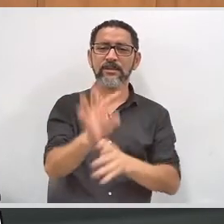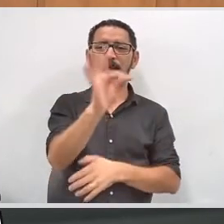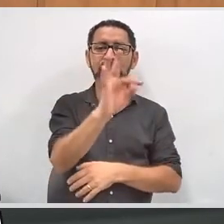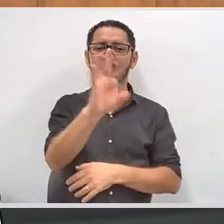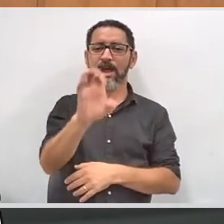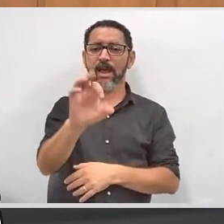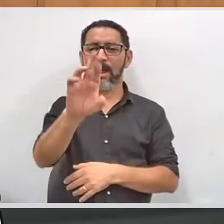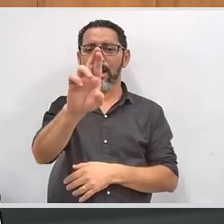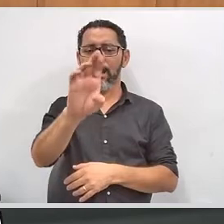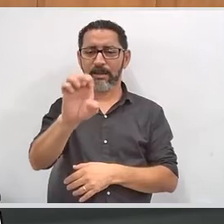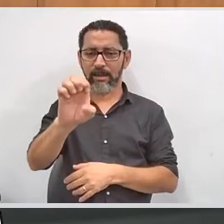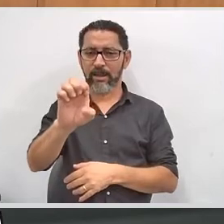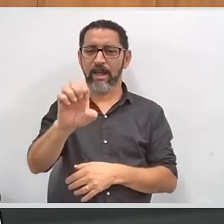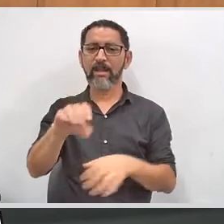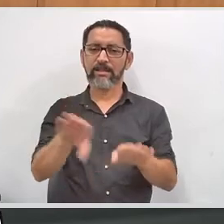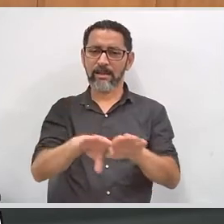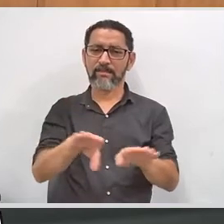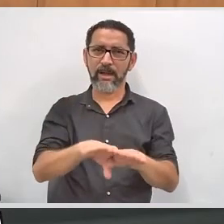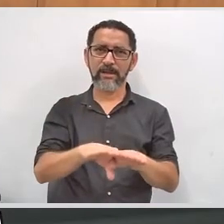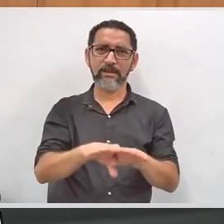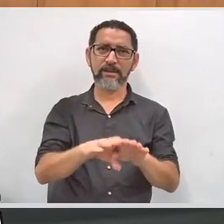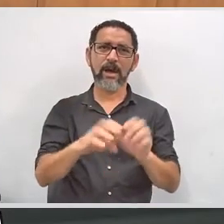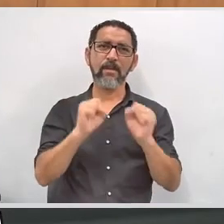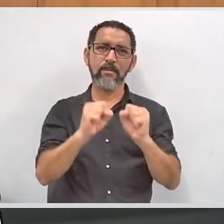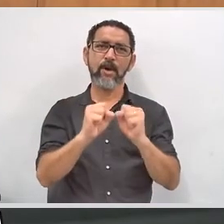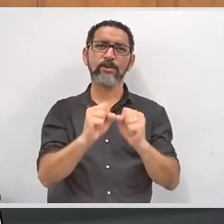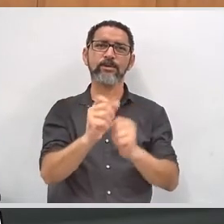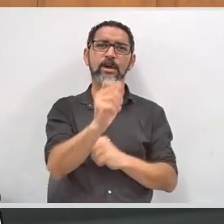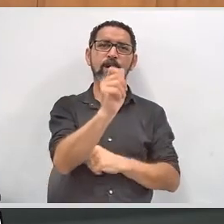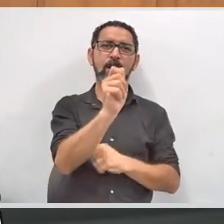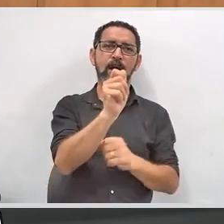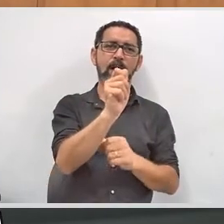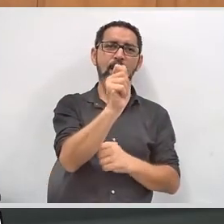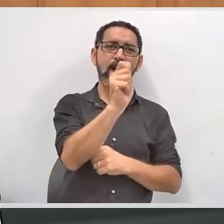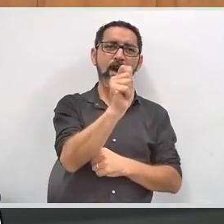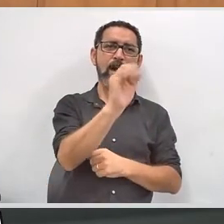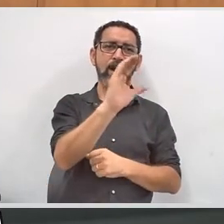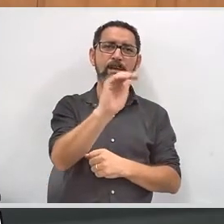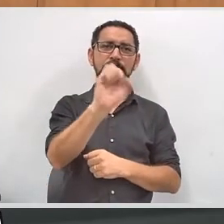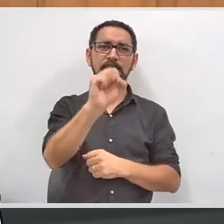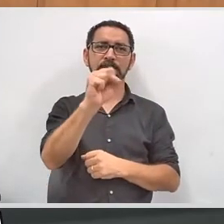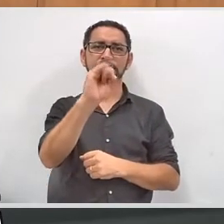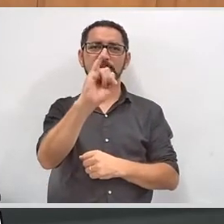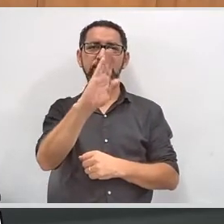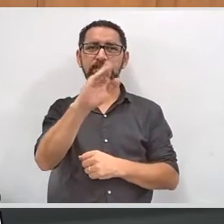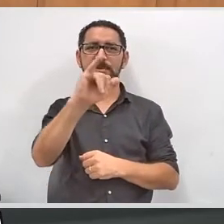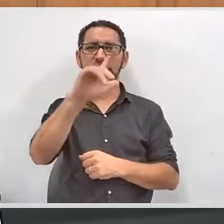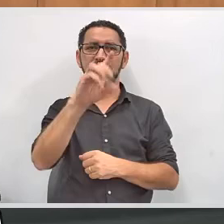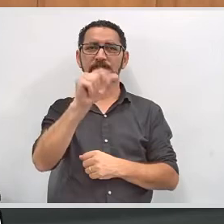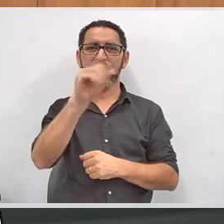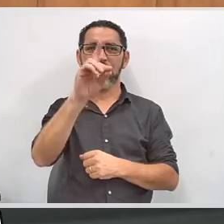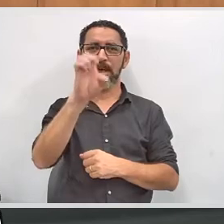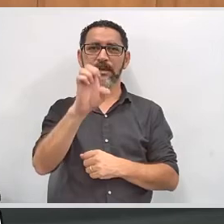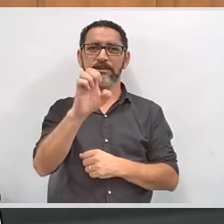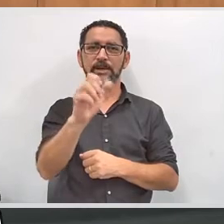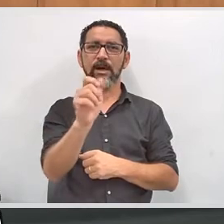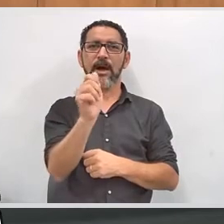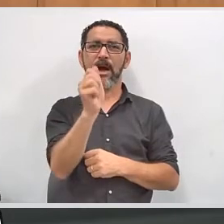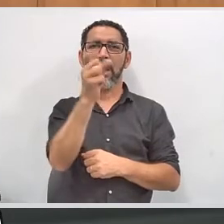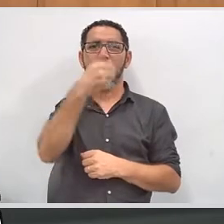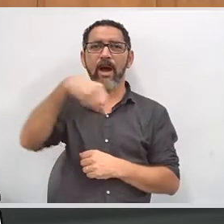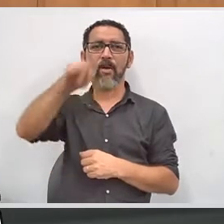enviando sugestões e dicas para o acessibilidade arroba tre traço mg ponto jus ponto br.